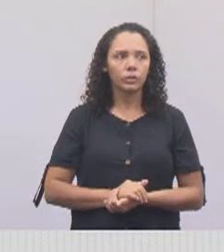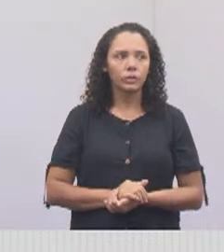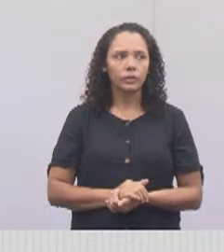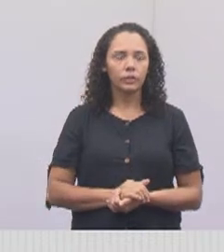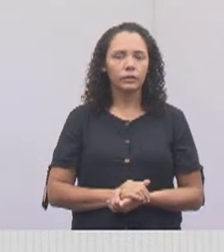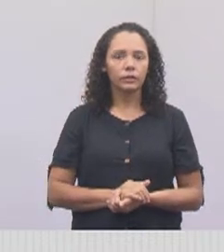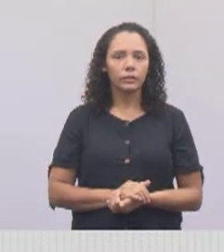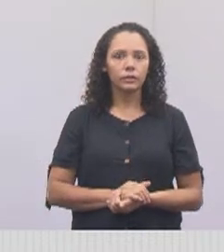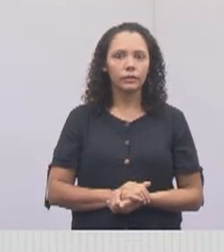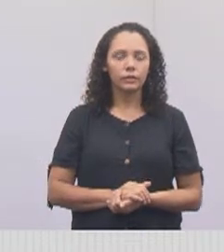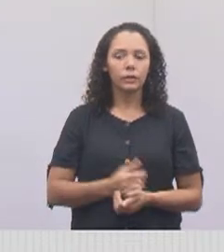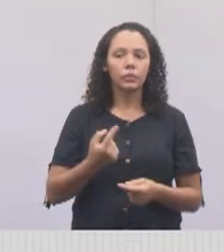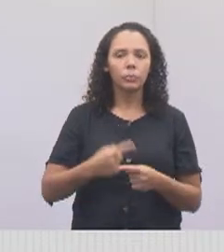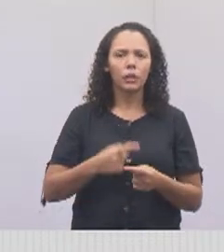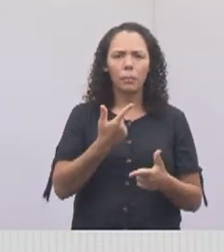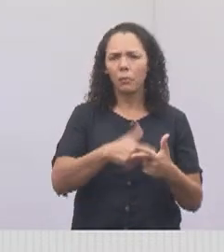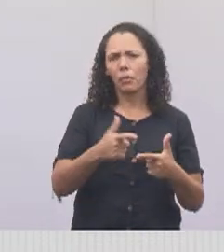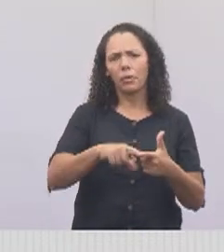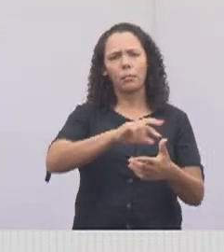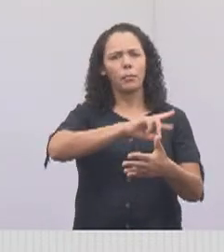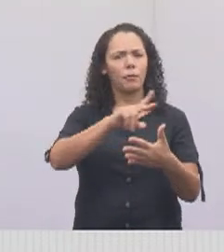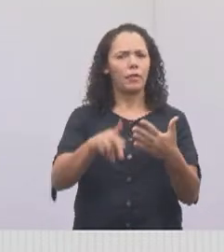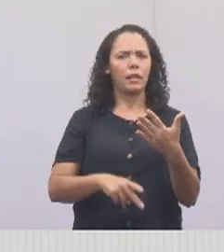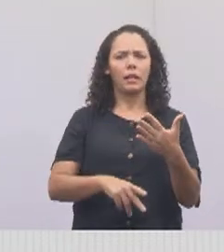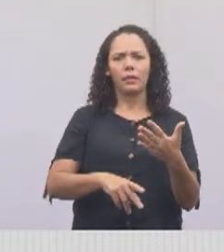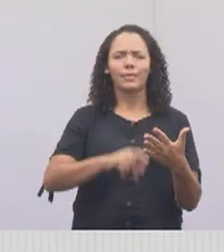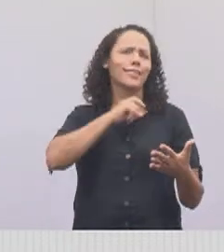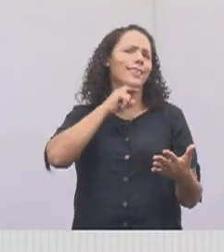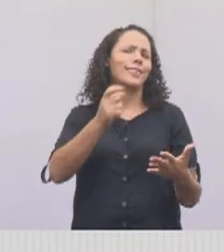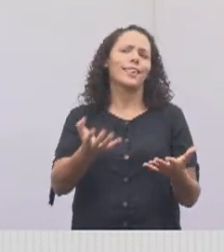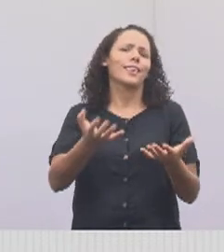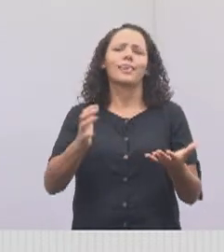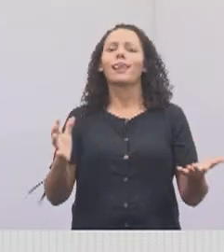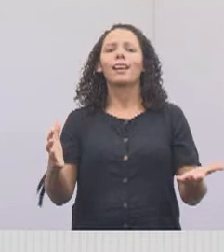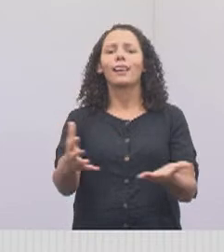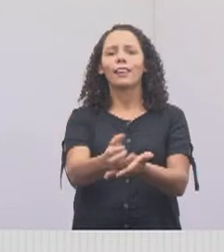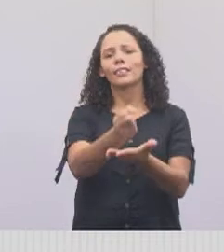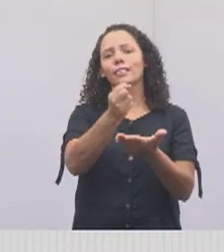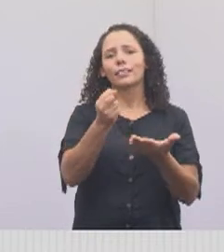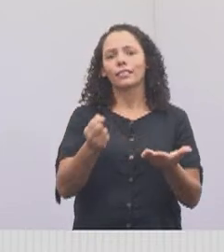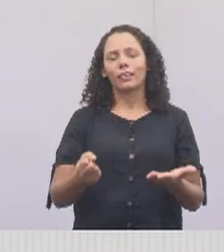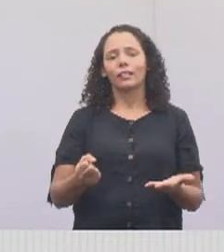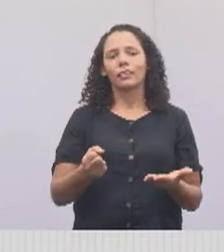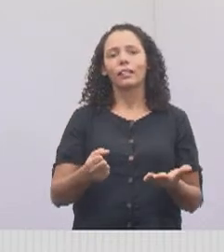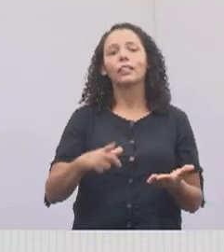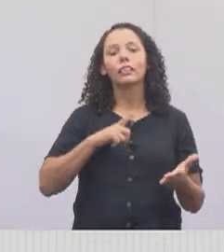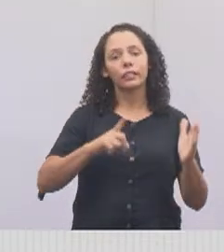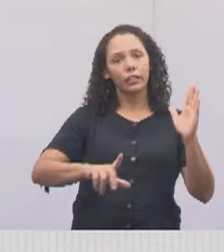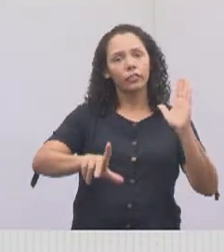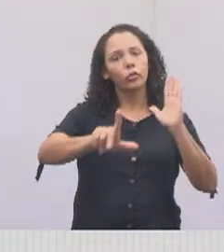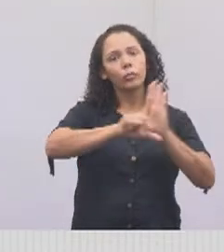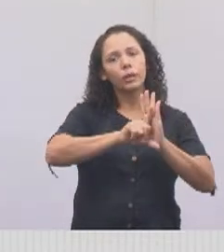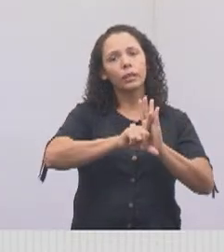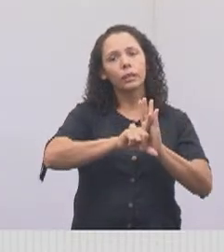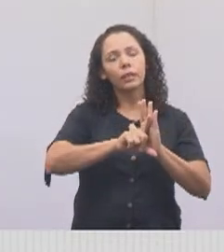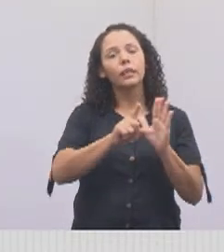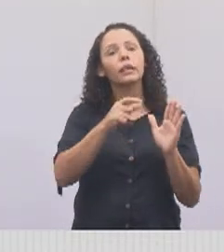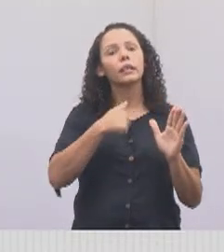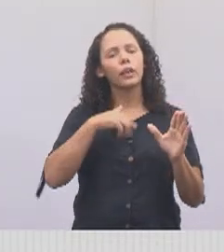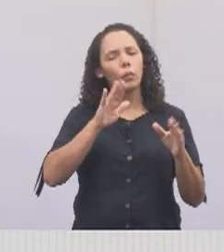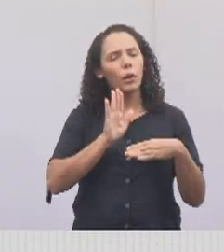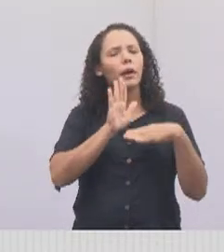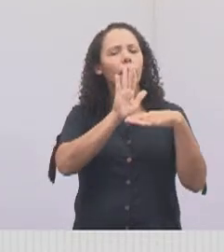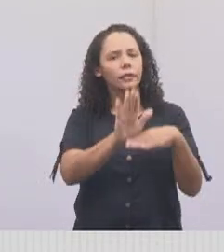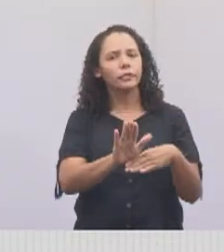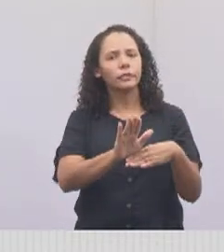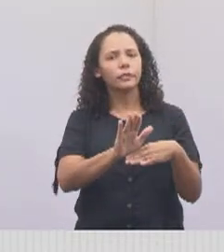porque ninguém se habilita em resgatar esses animais. E teve uma lei, onde eu sou co-participante, como é que fala,